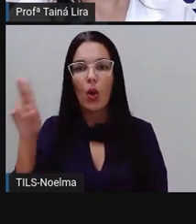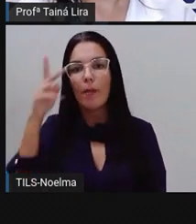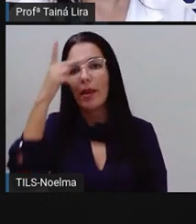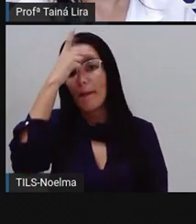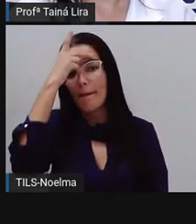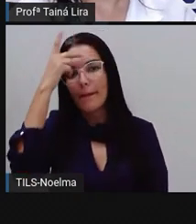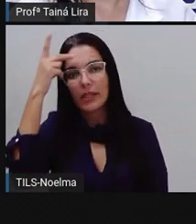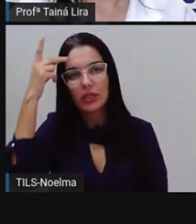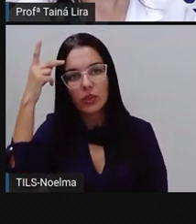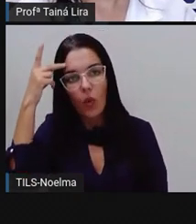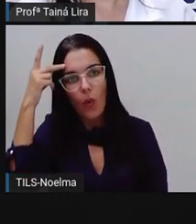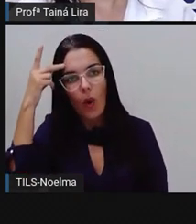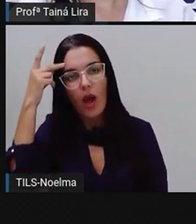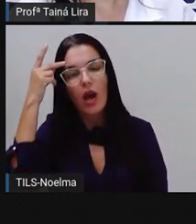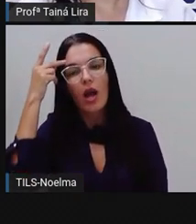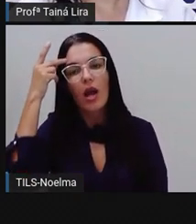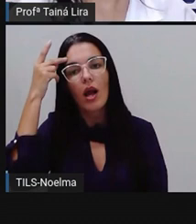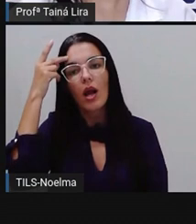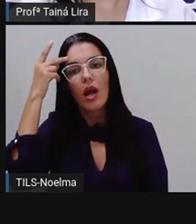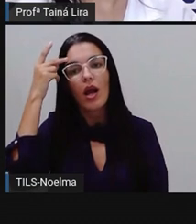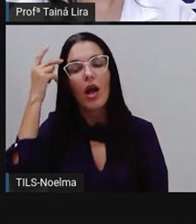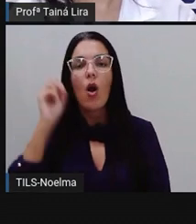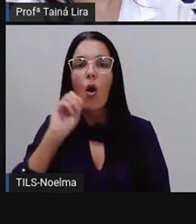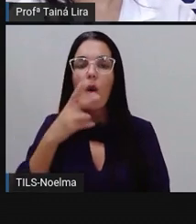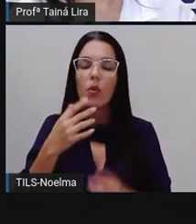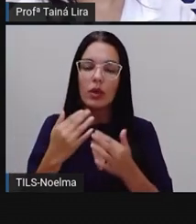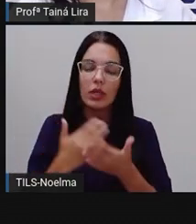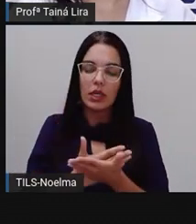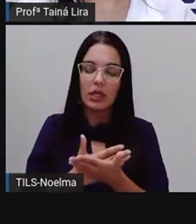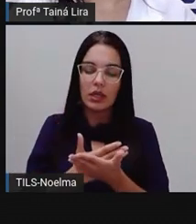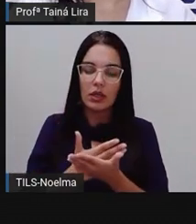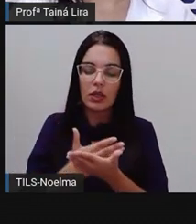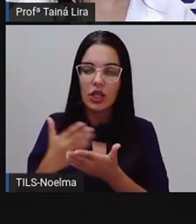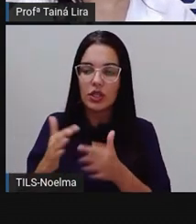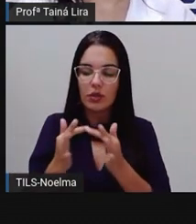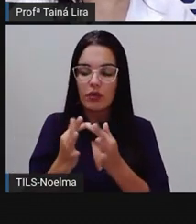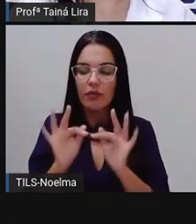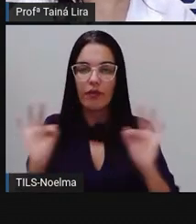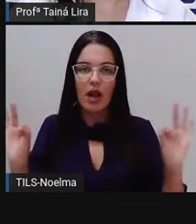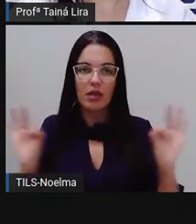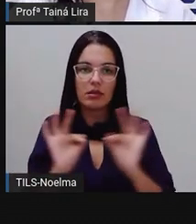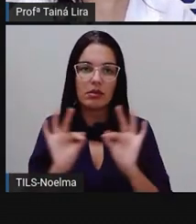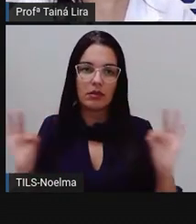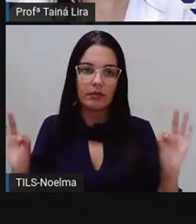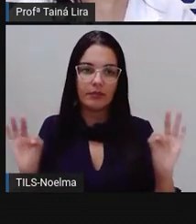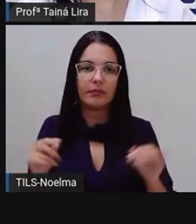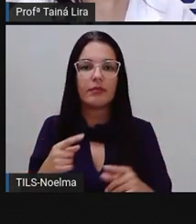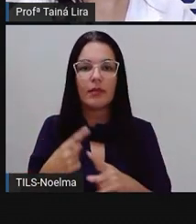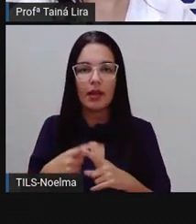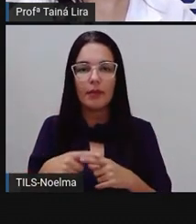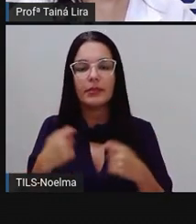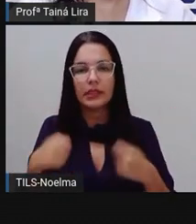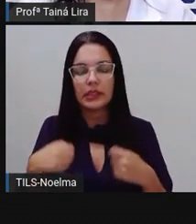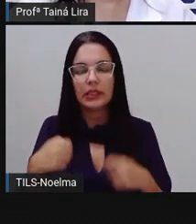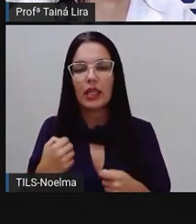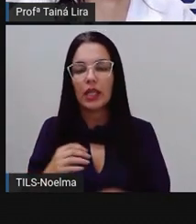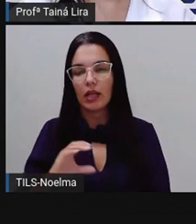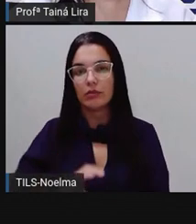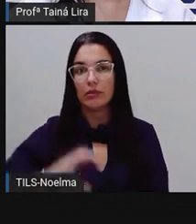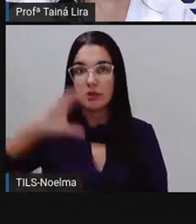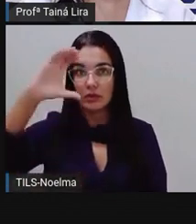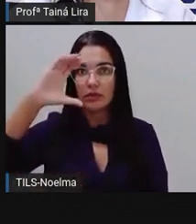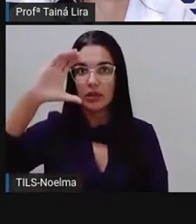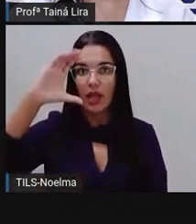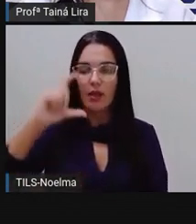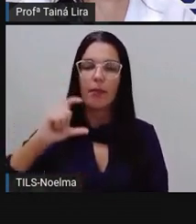a letra minúscula se estivermos no início da frase. Se a gente fosse começar uma frase com a palavra cigarra, aí teríamos que começar